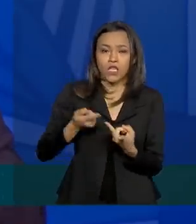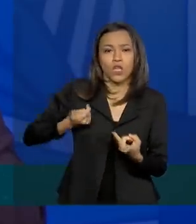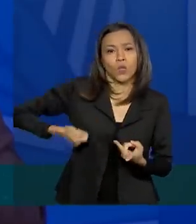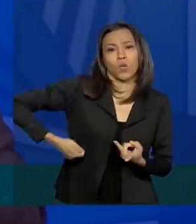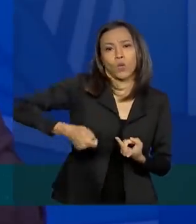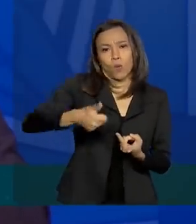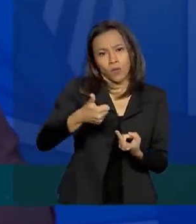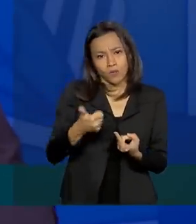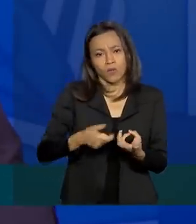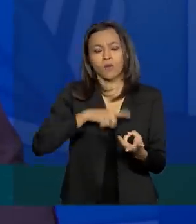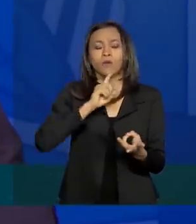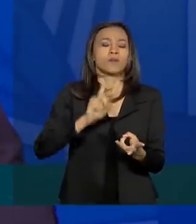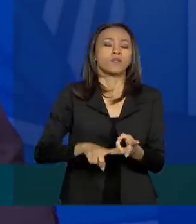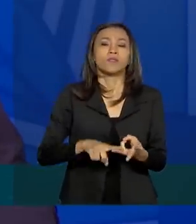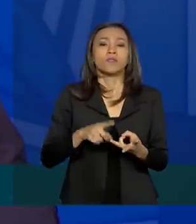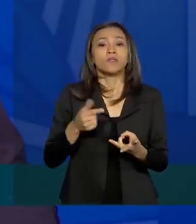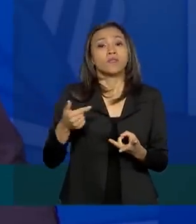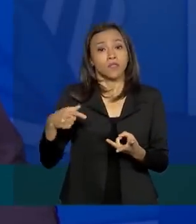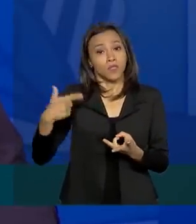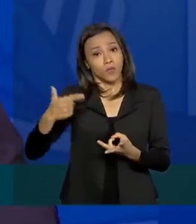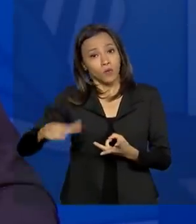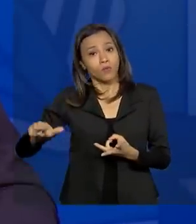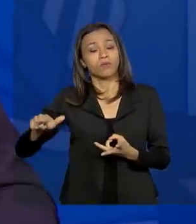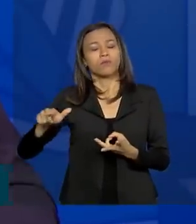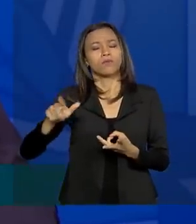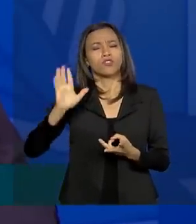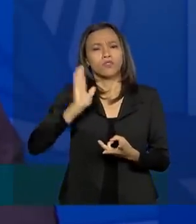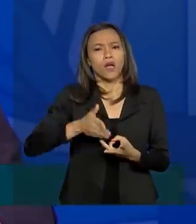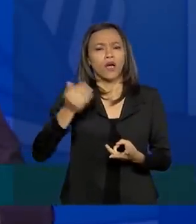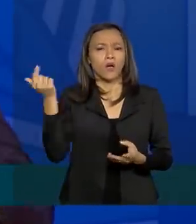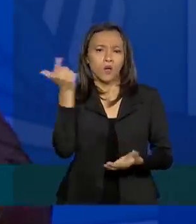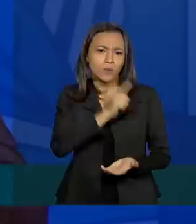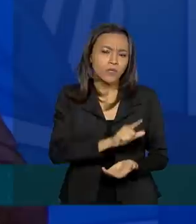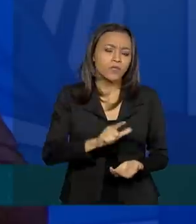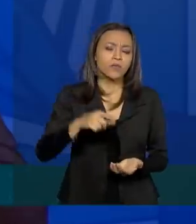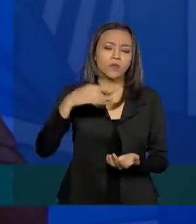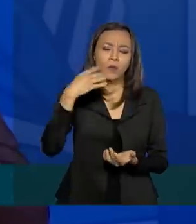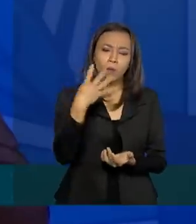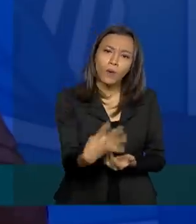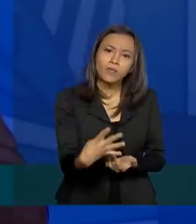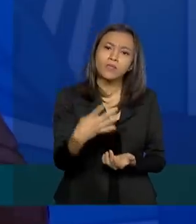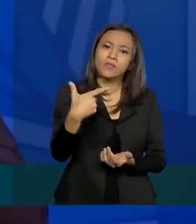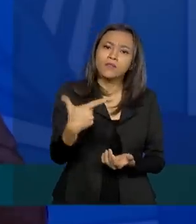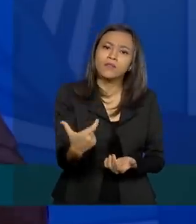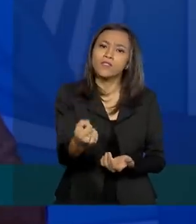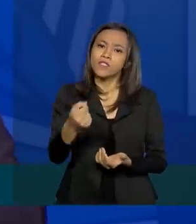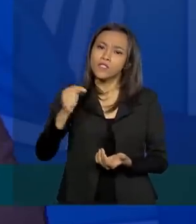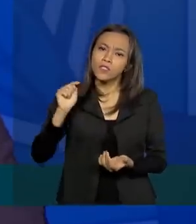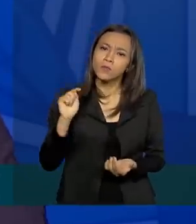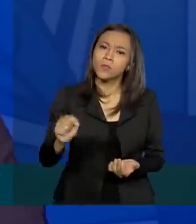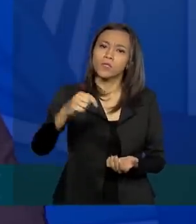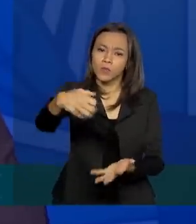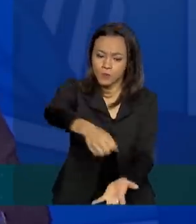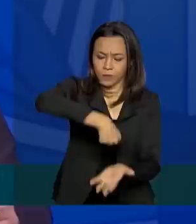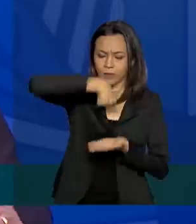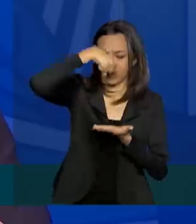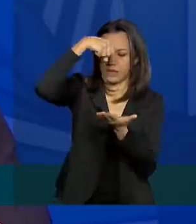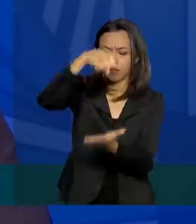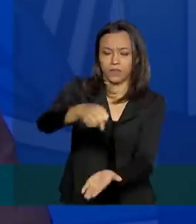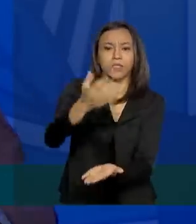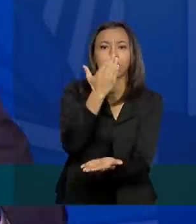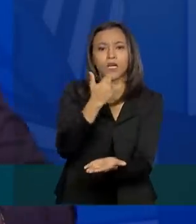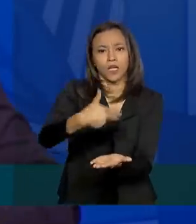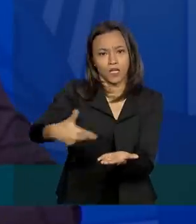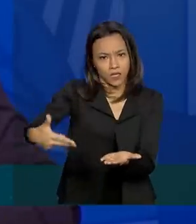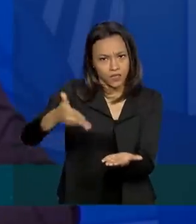termo de execução descentralizada já supera a marca aproximada de 420 mil cestas básicas. E nossa